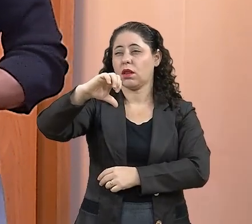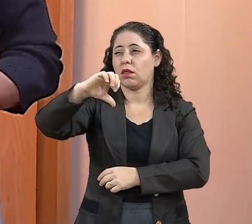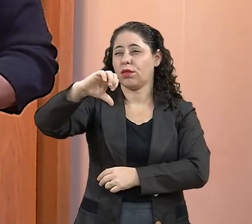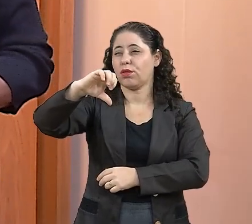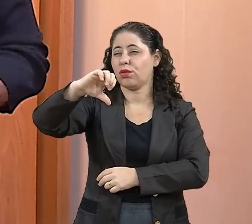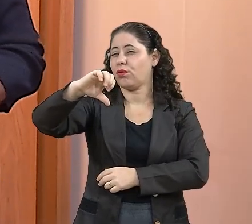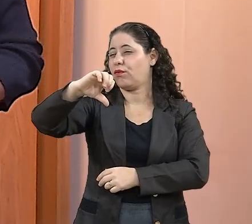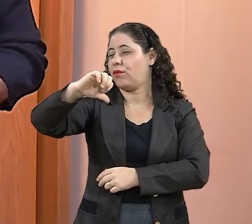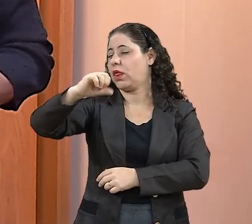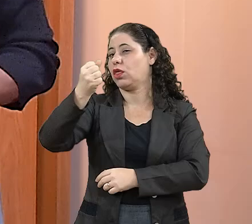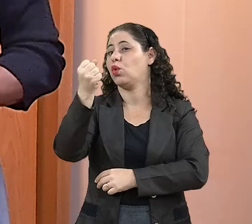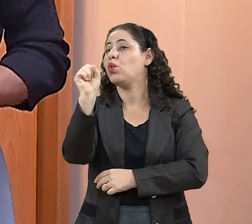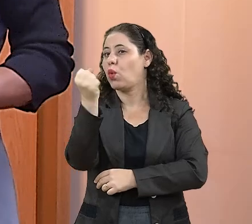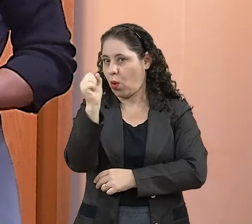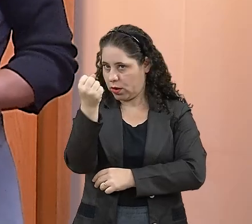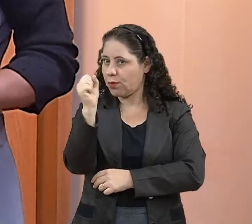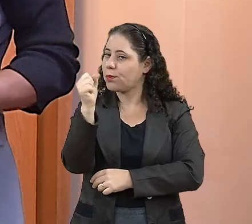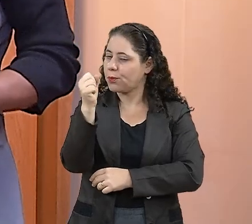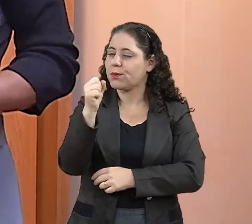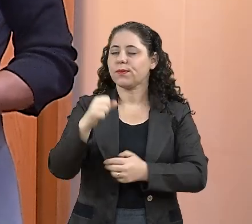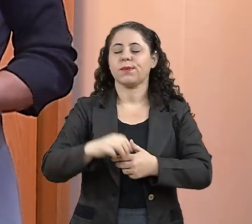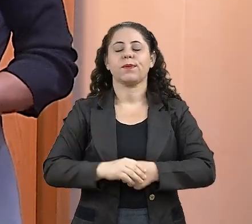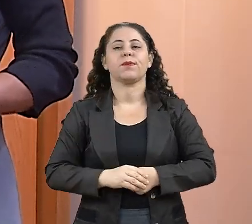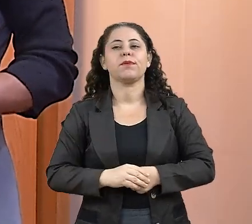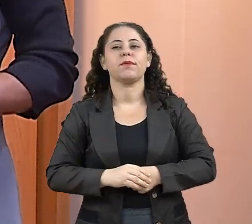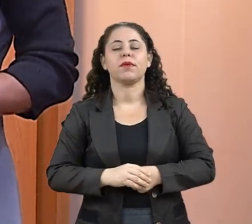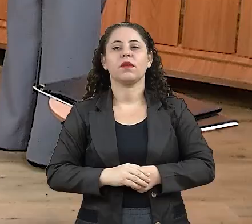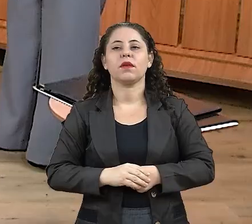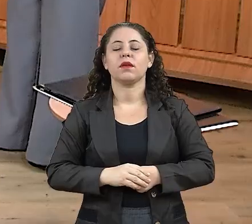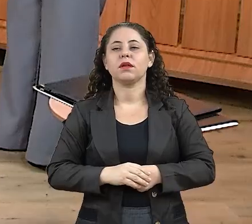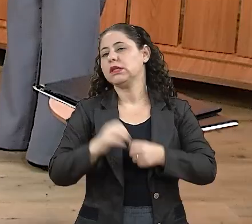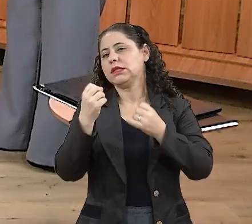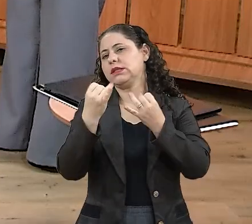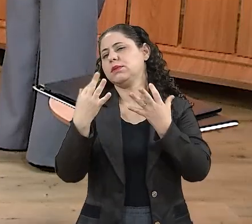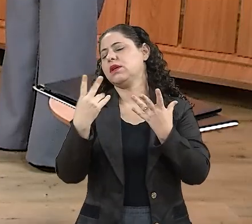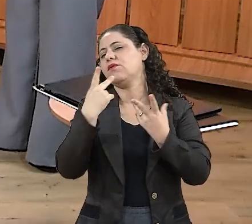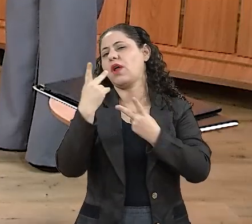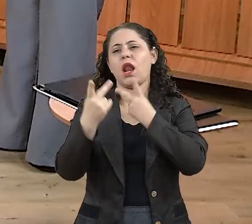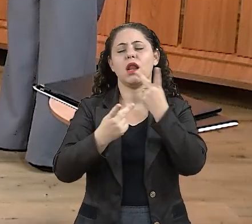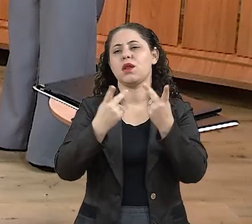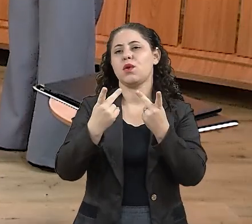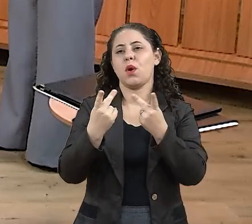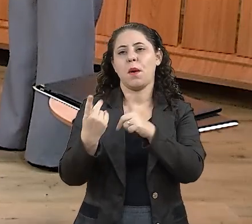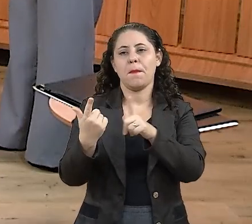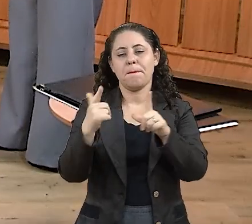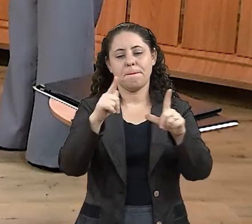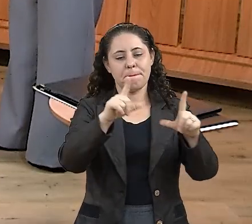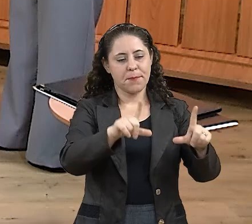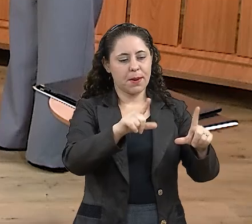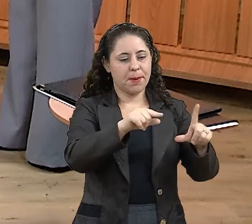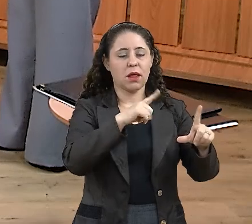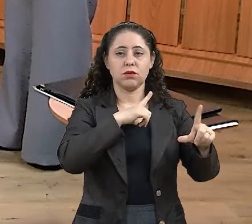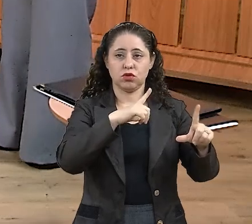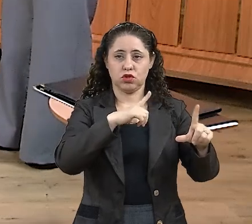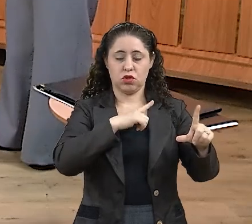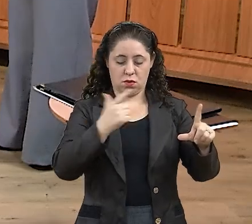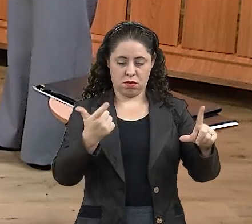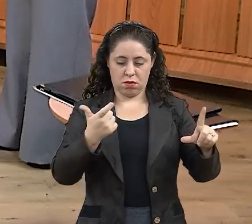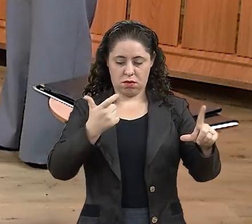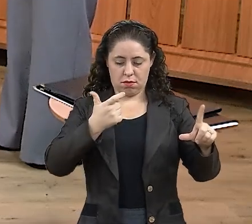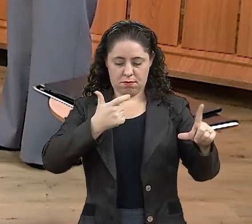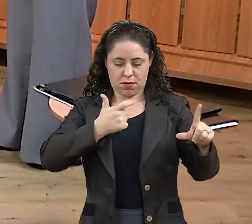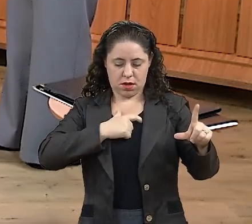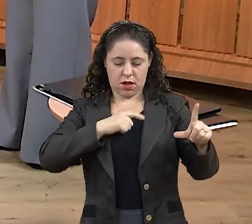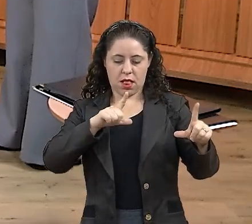falando que a comenda tinha que ser composta por uma medalha de